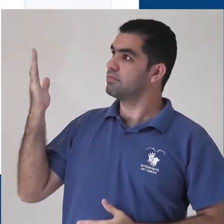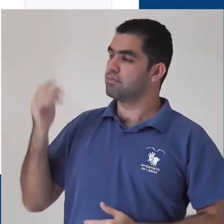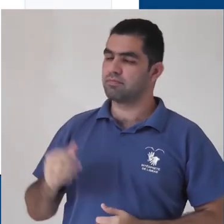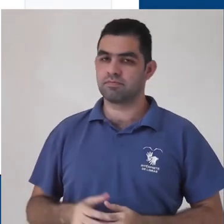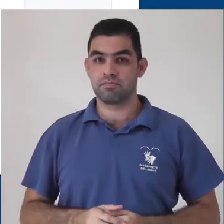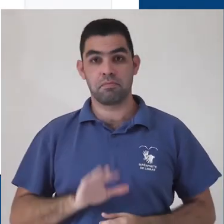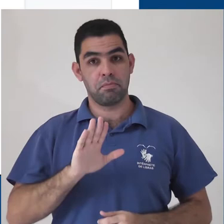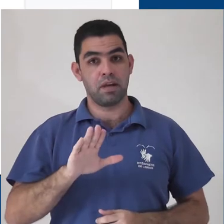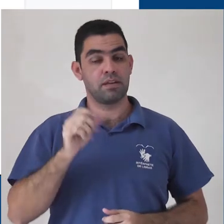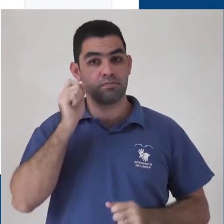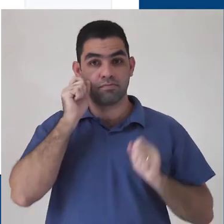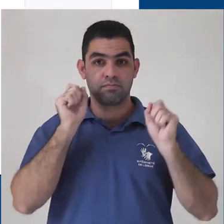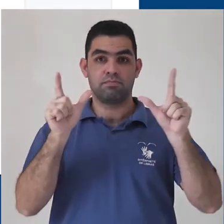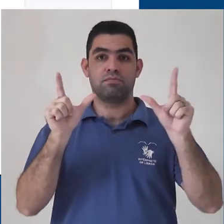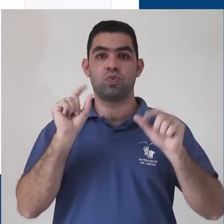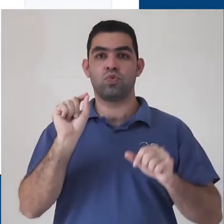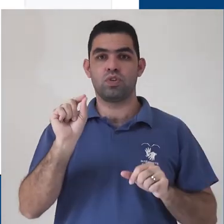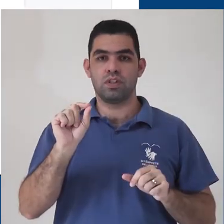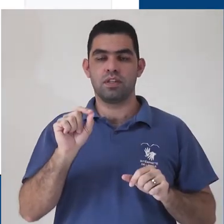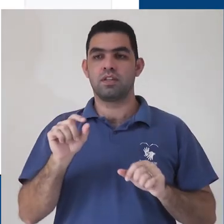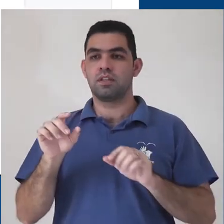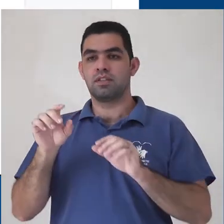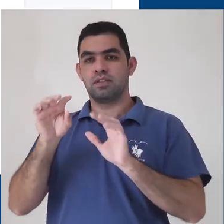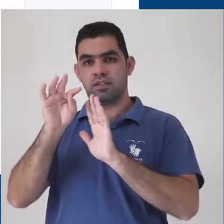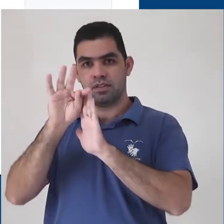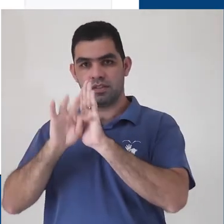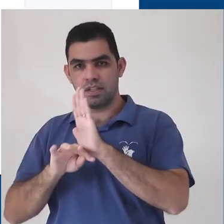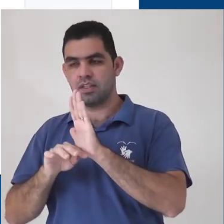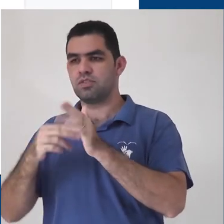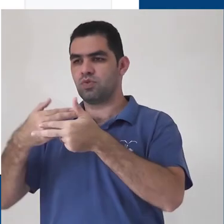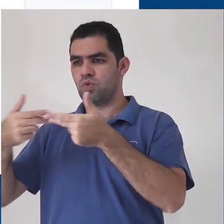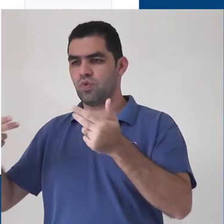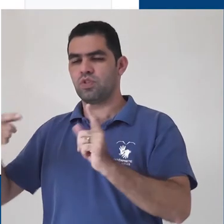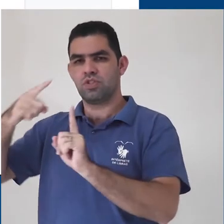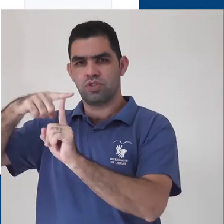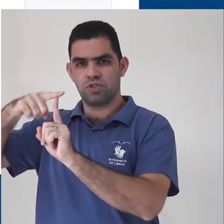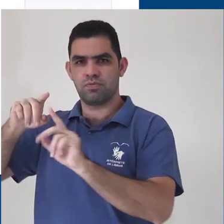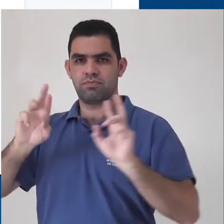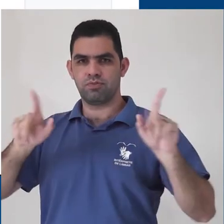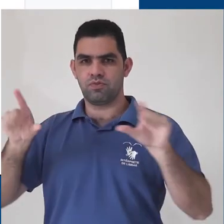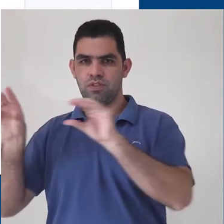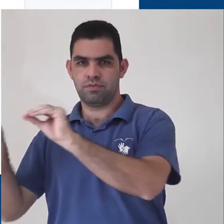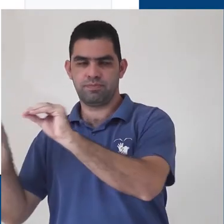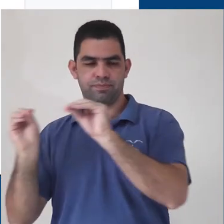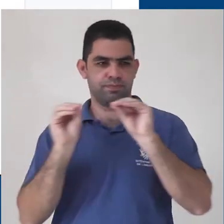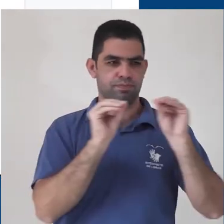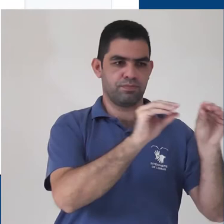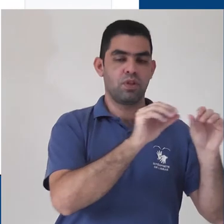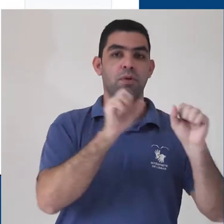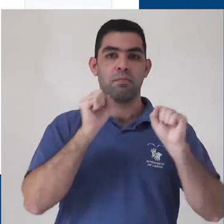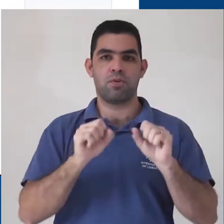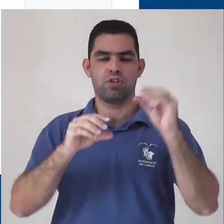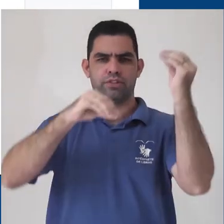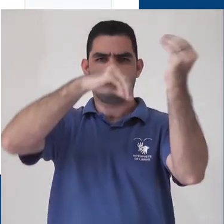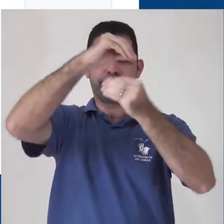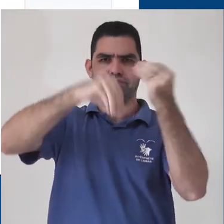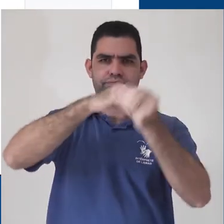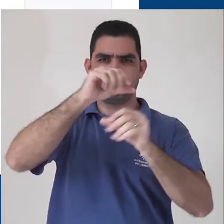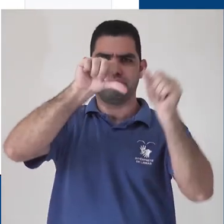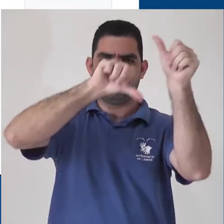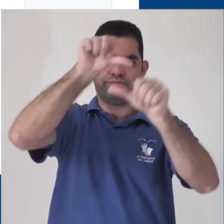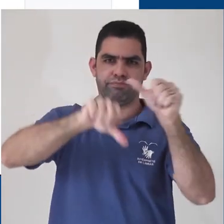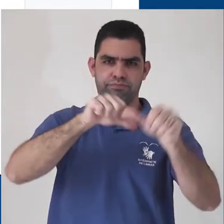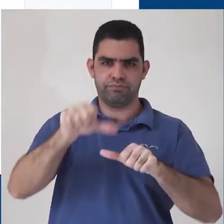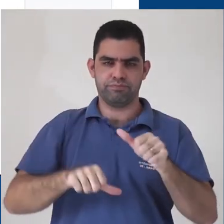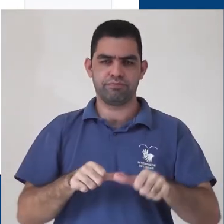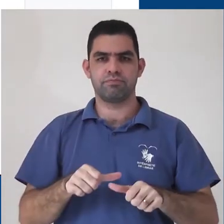Temos apenas que nos atentar a uma coisa. Quando importamos e editamos arquivos de outros programas, eles podem sofrer alterações, pois cada programa